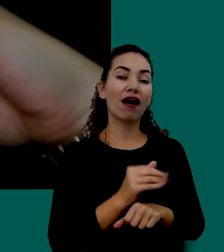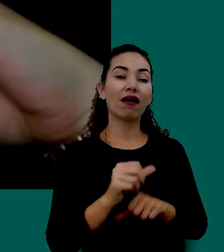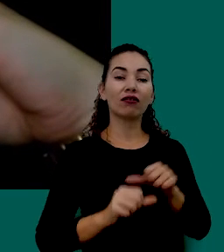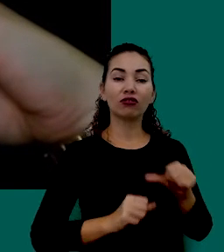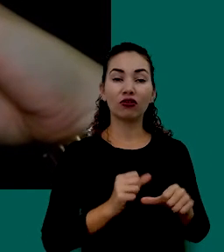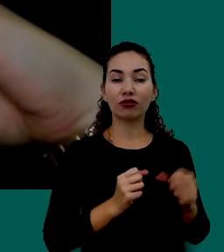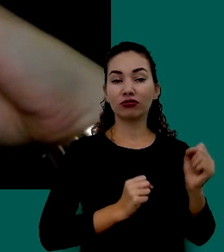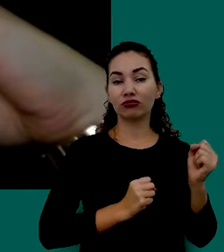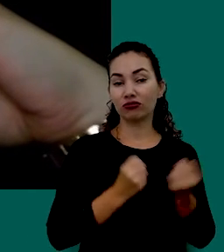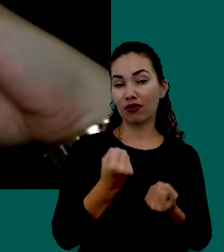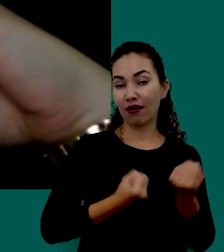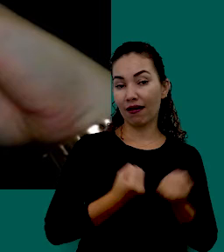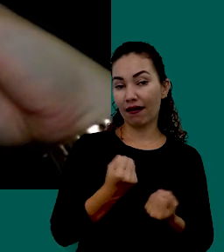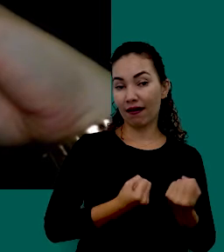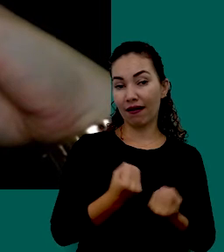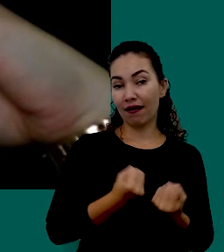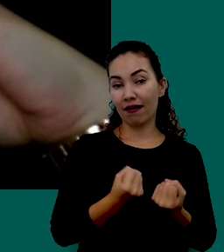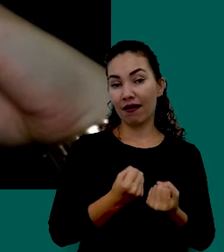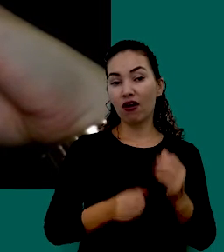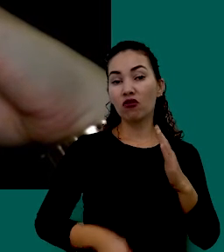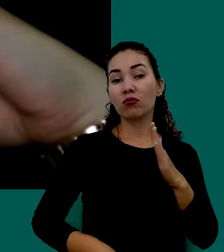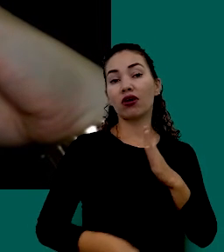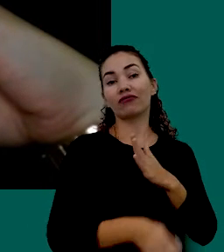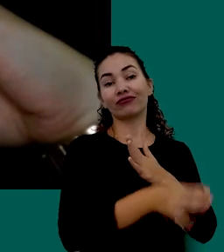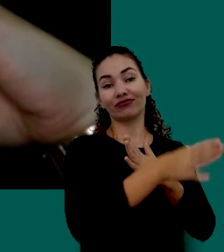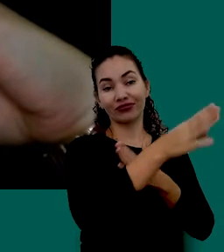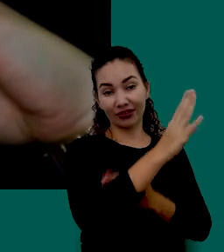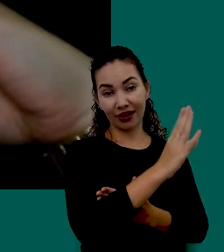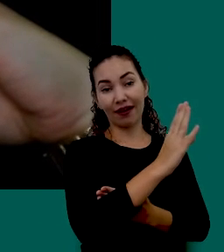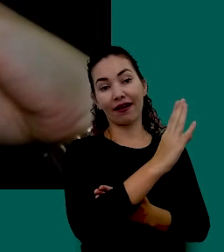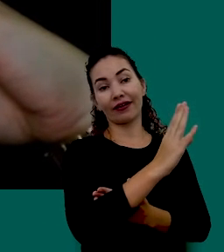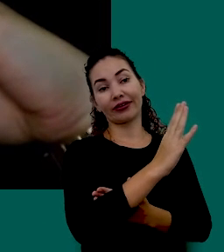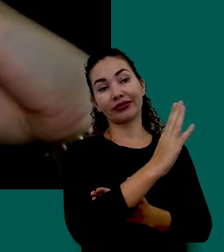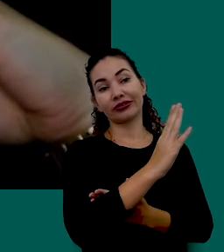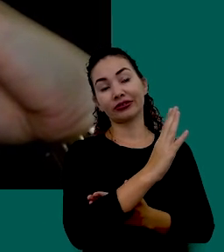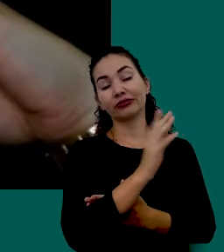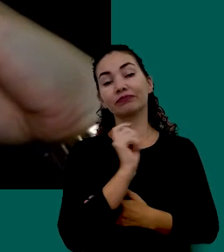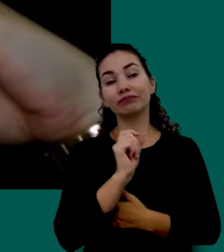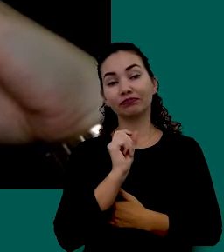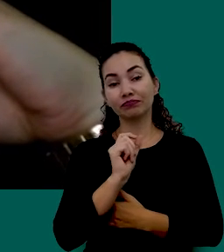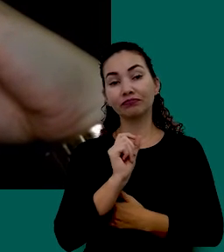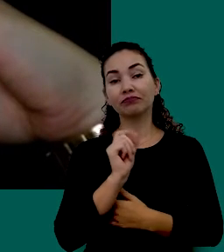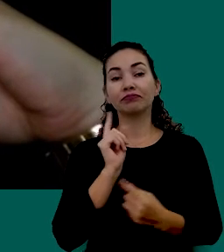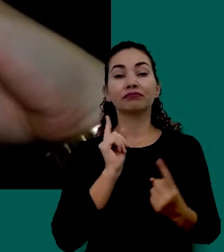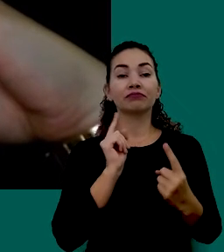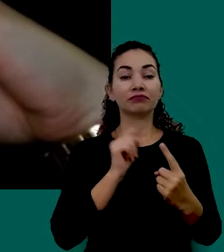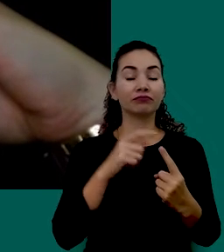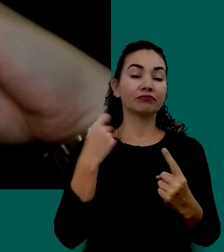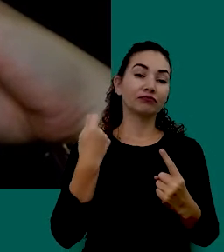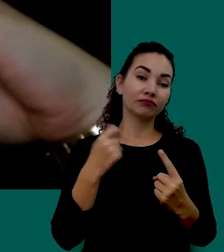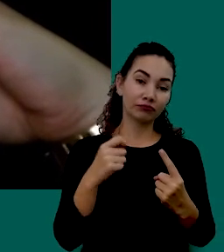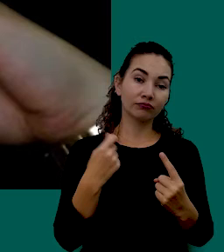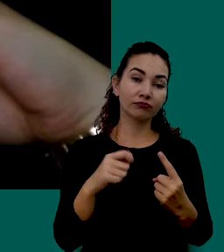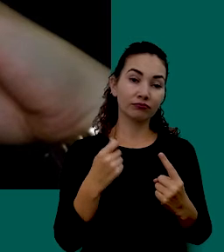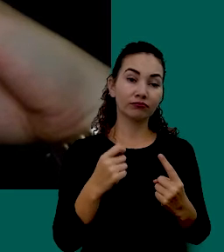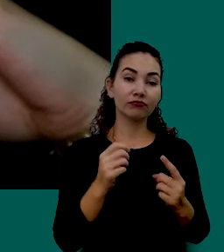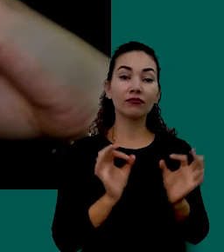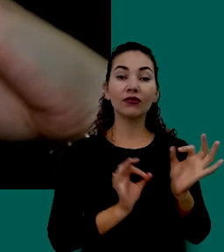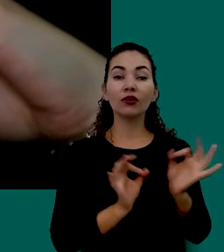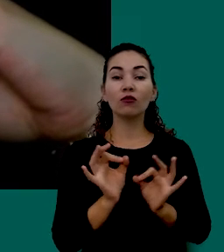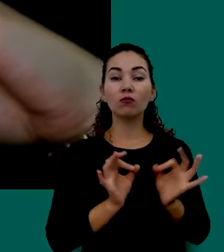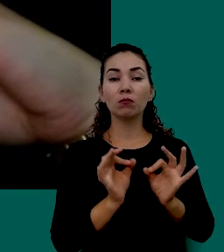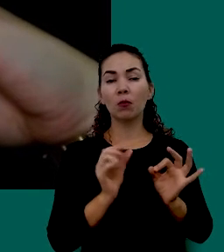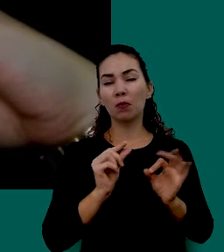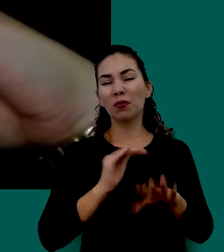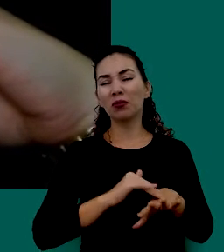Fazer Uma Viagem Mais Longa Esses Objetivos Eles Necessitam De Um Planejamento